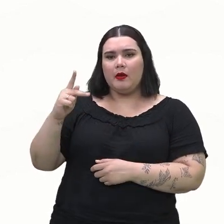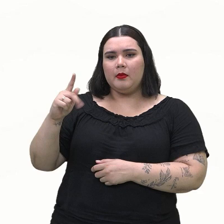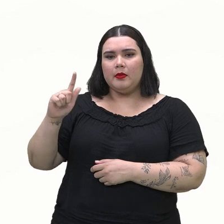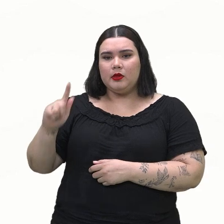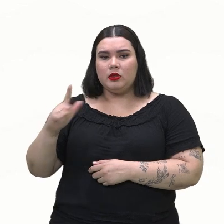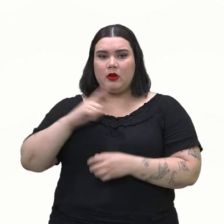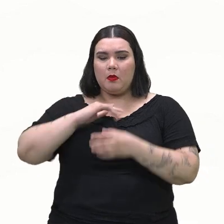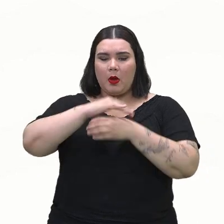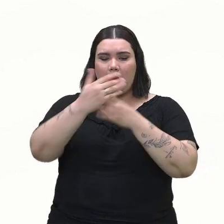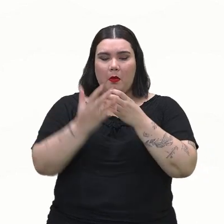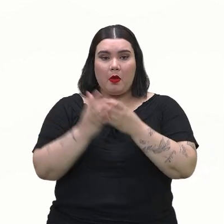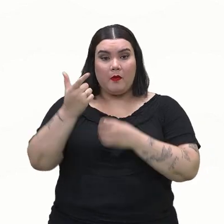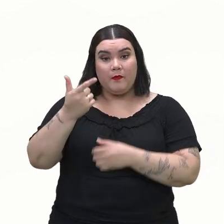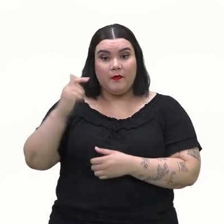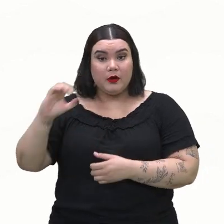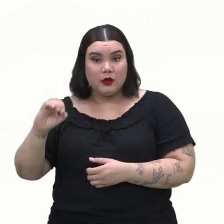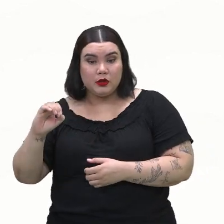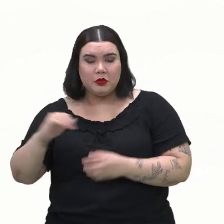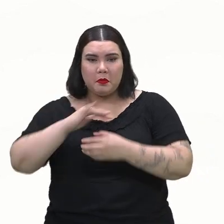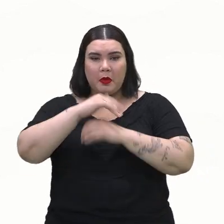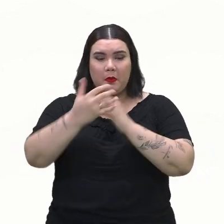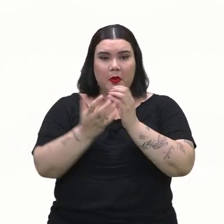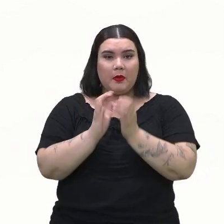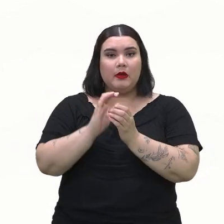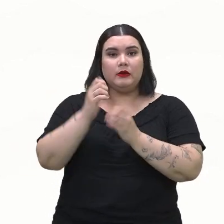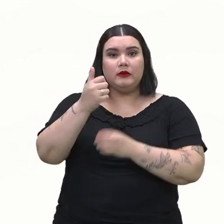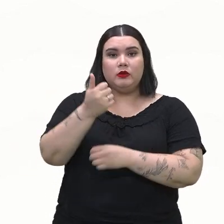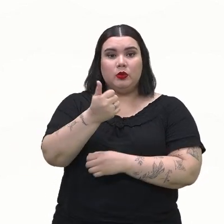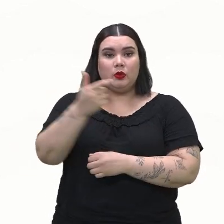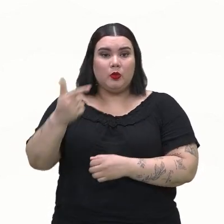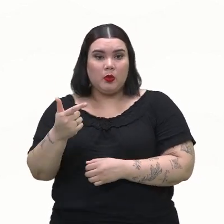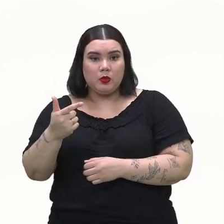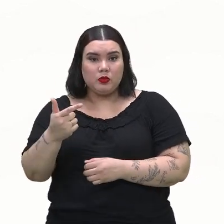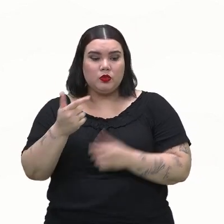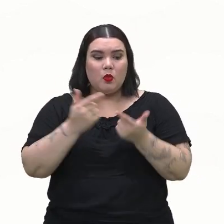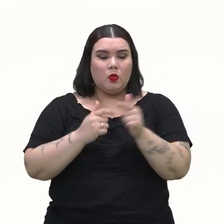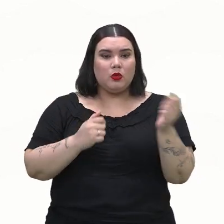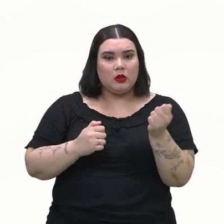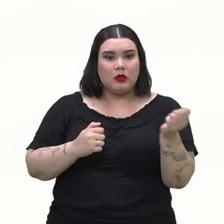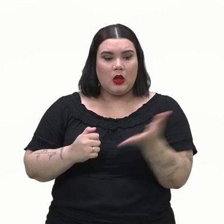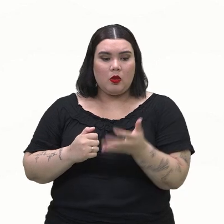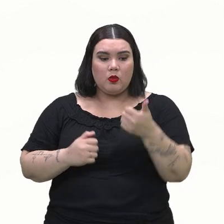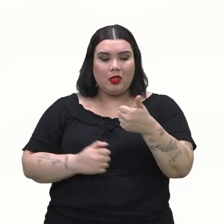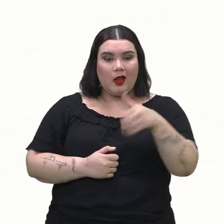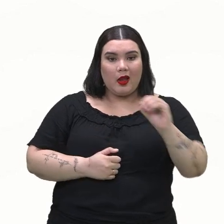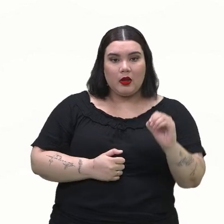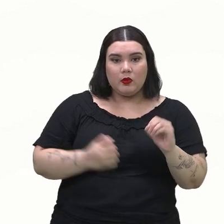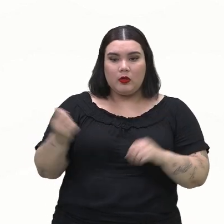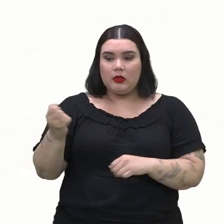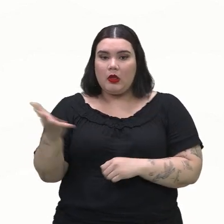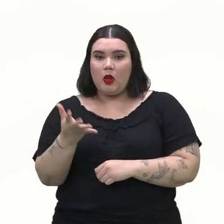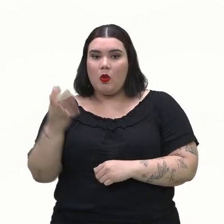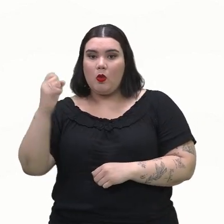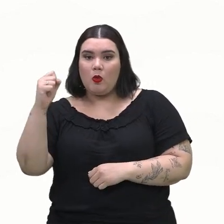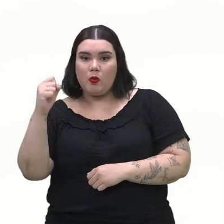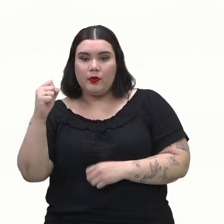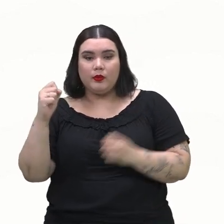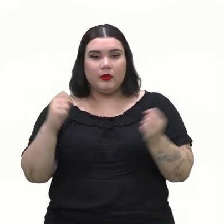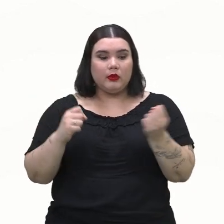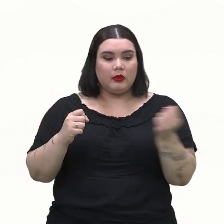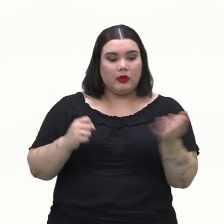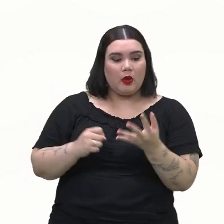faces, um dado com 12 faces, um dado com 10 faces, um dado com 8 e um dado com 4.